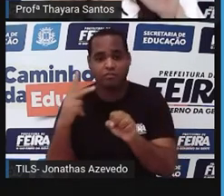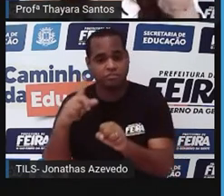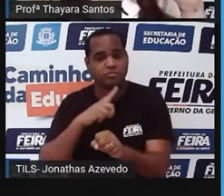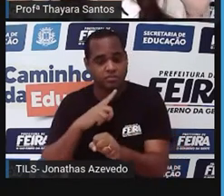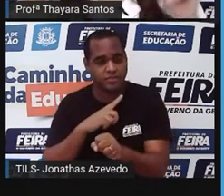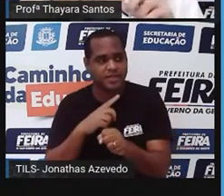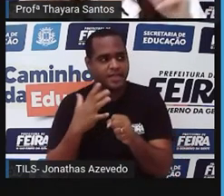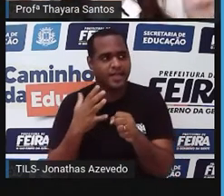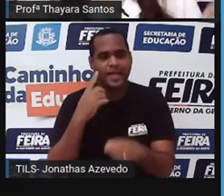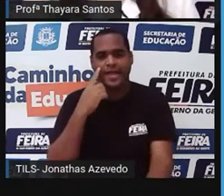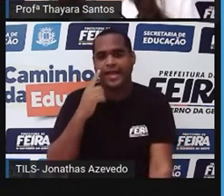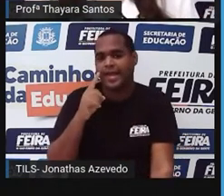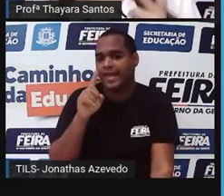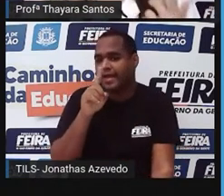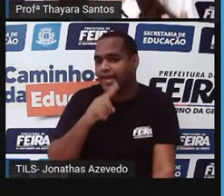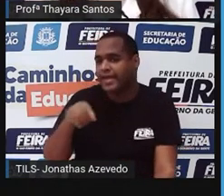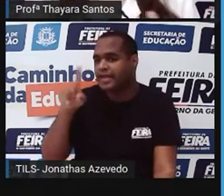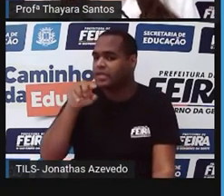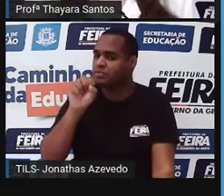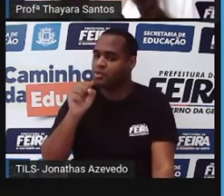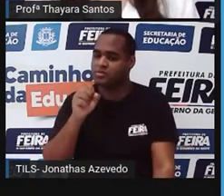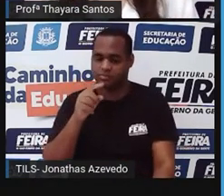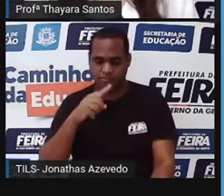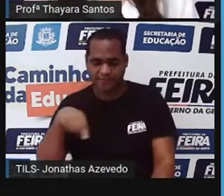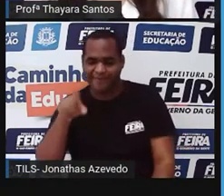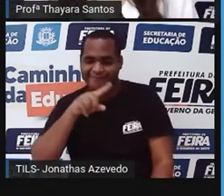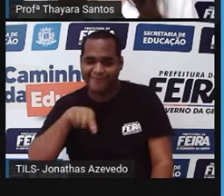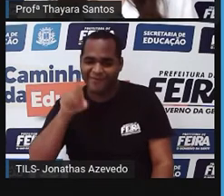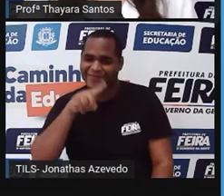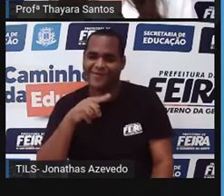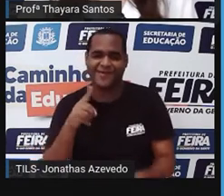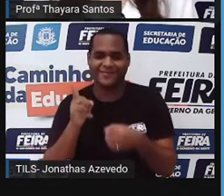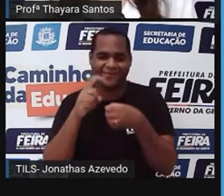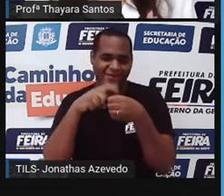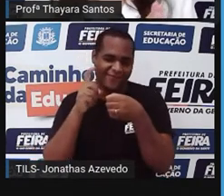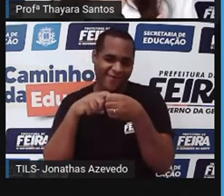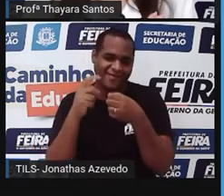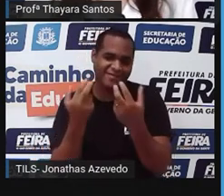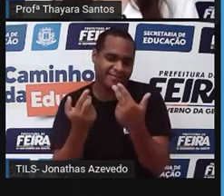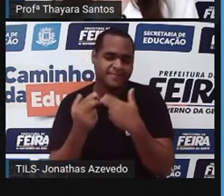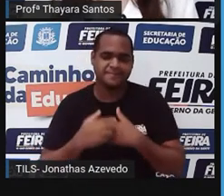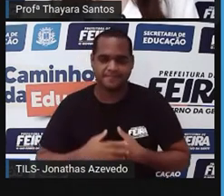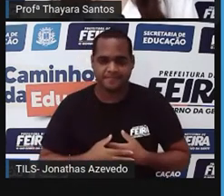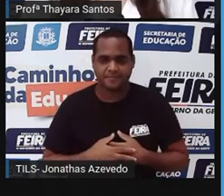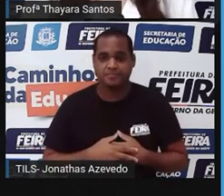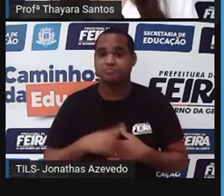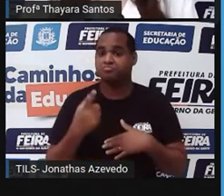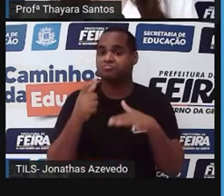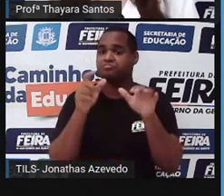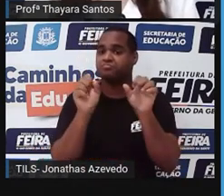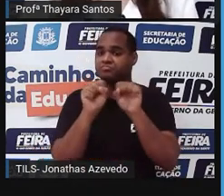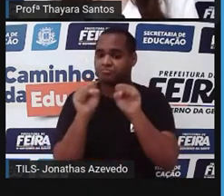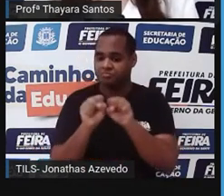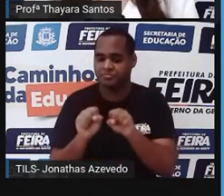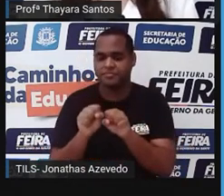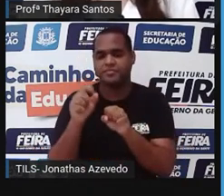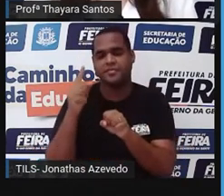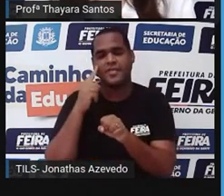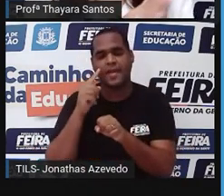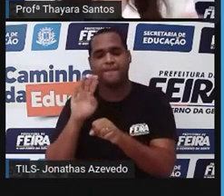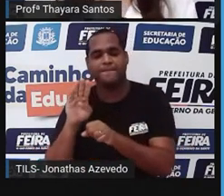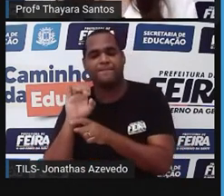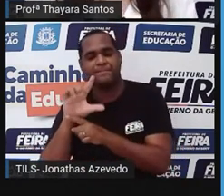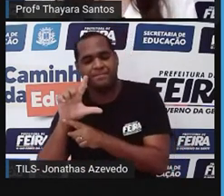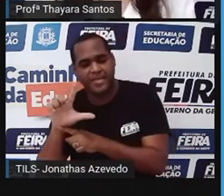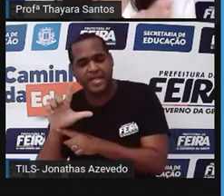circula ali, ele vai e retorna. E, além disso, ele também tem simetria bilateral,